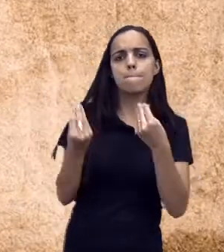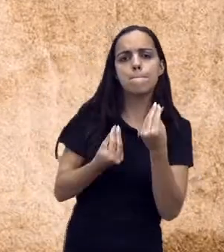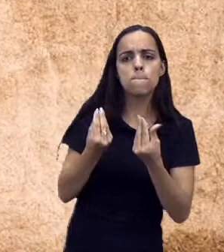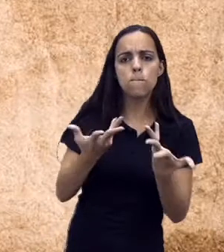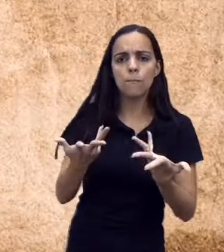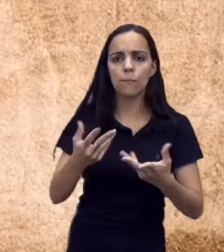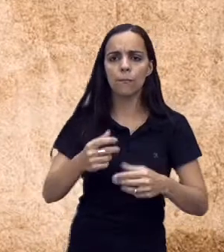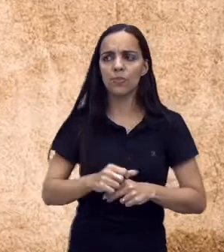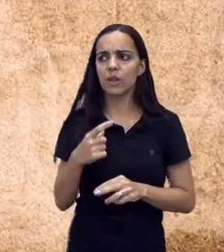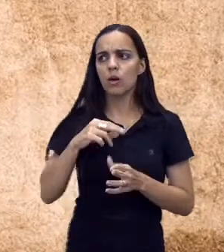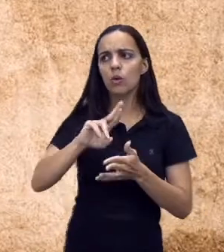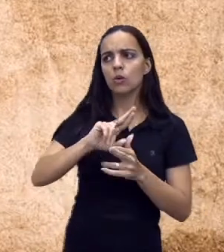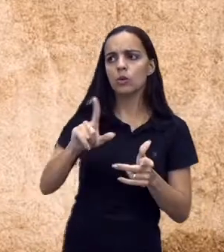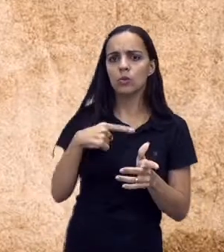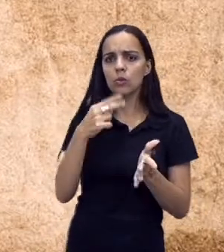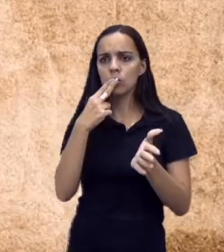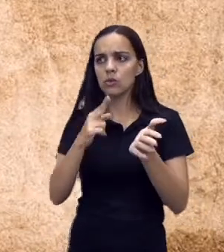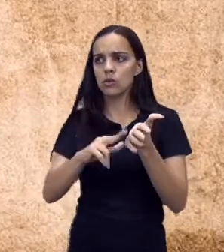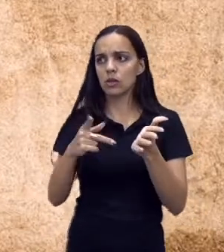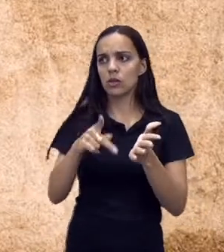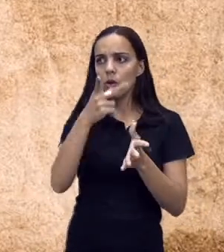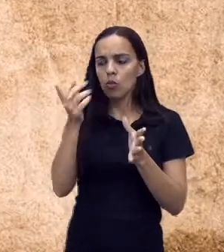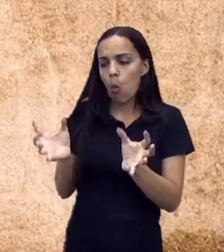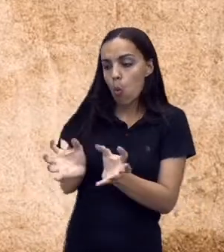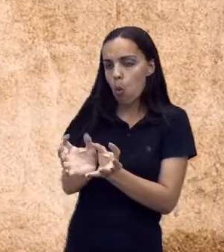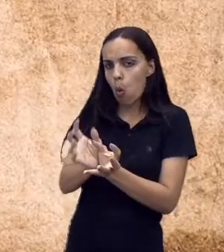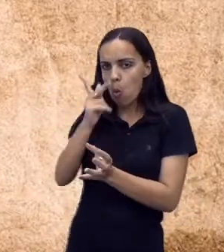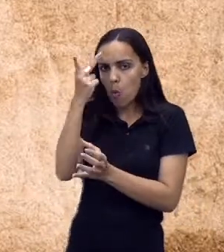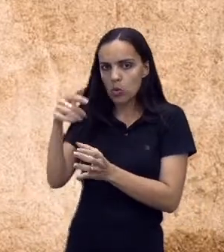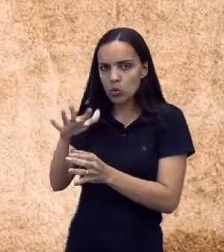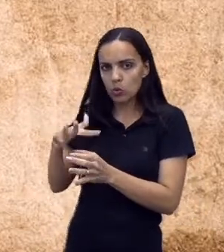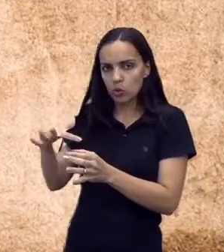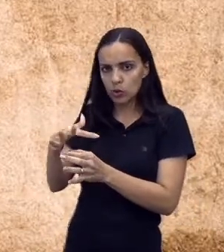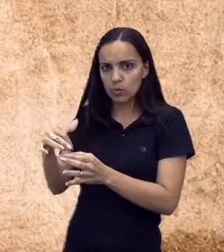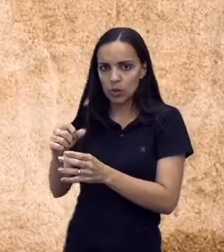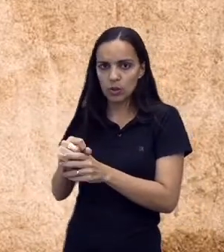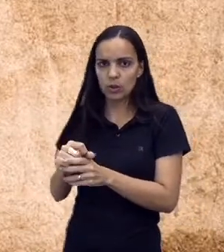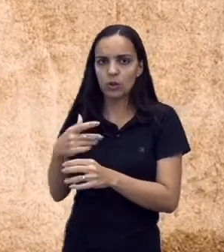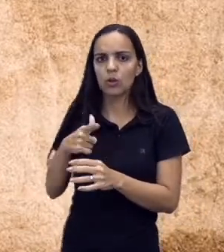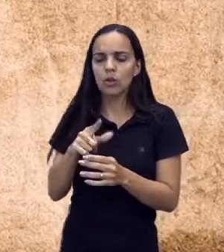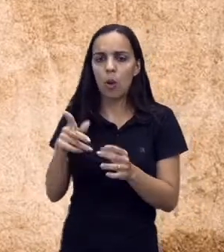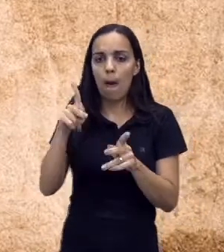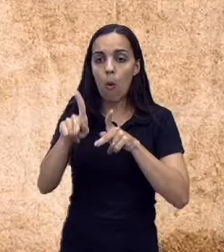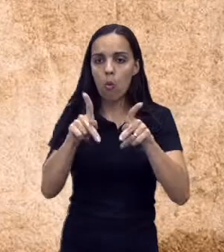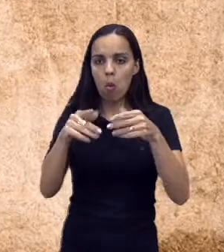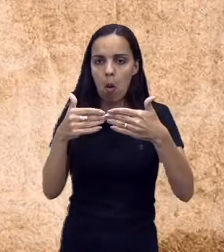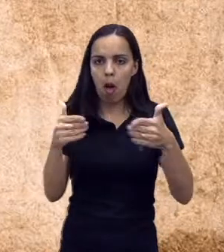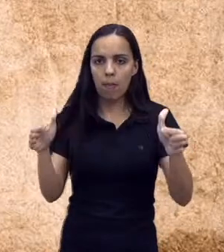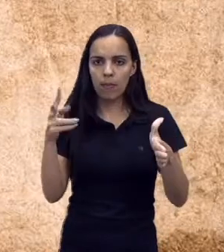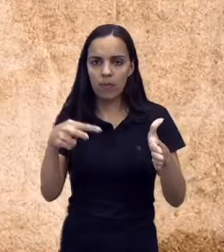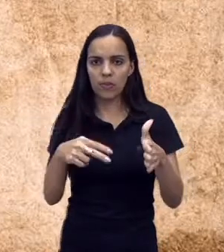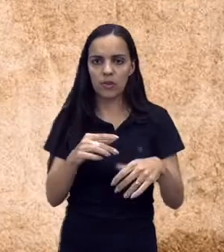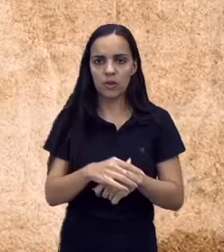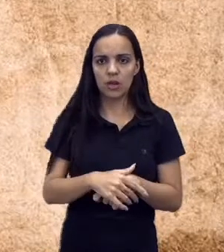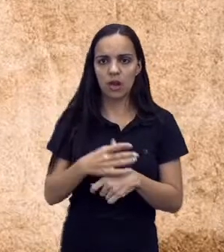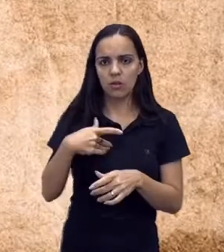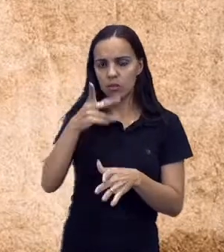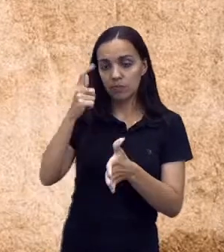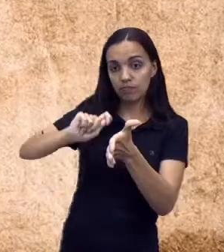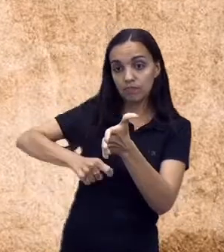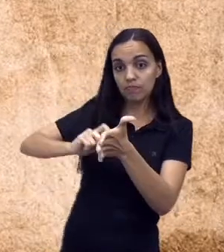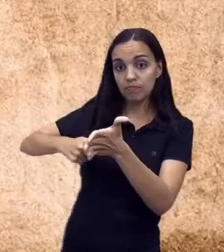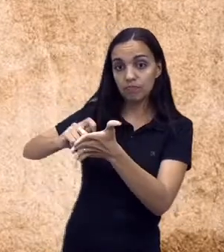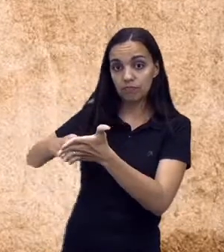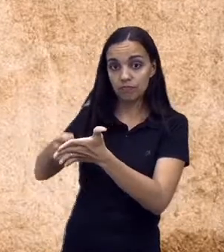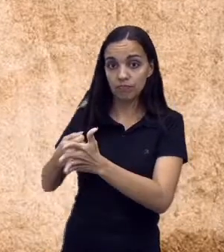ela é organizada por um grupo pequeno que tem um interesse público. O abaixo assinado,